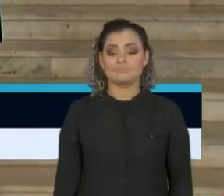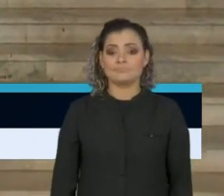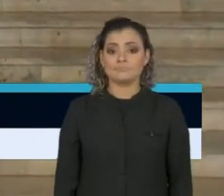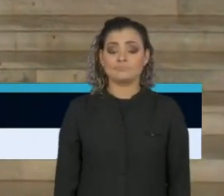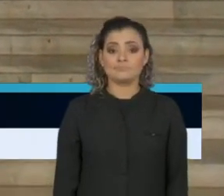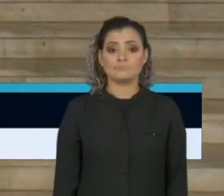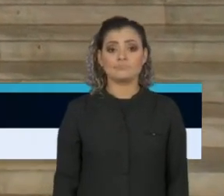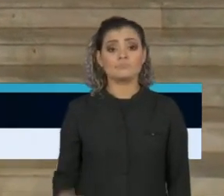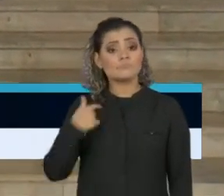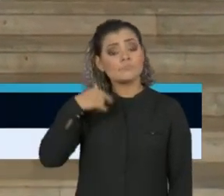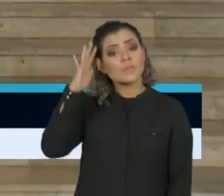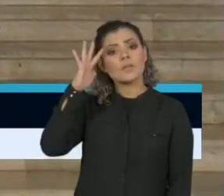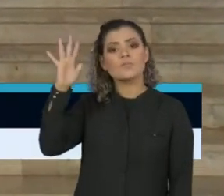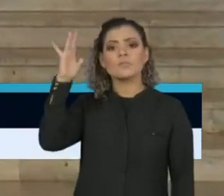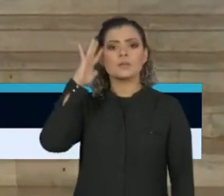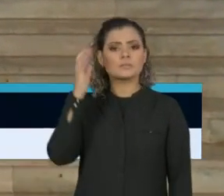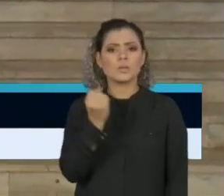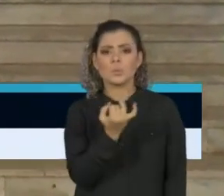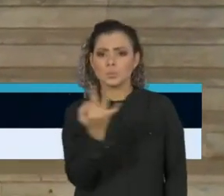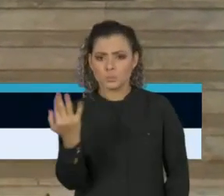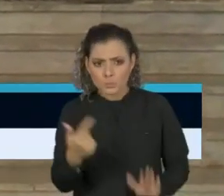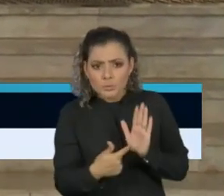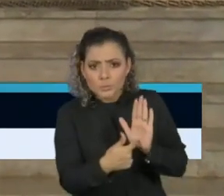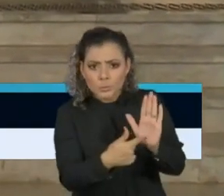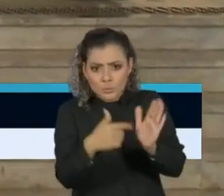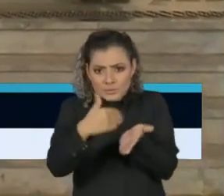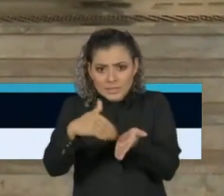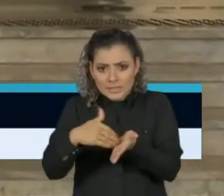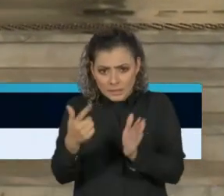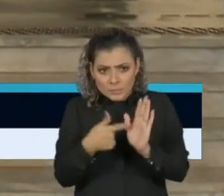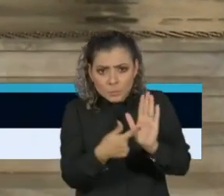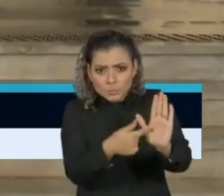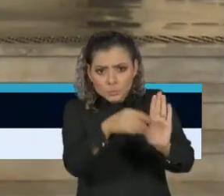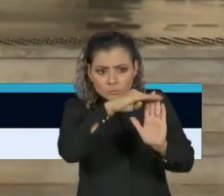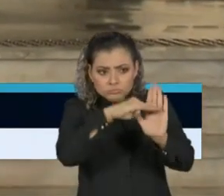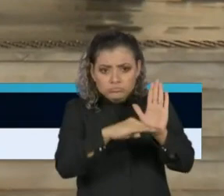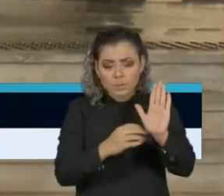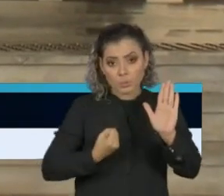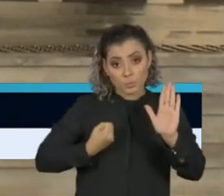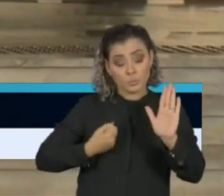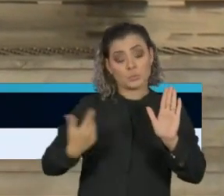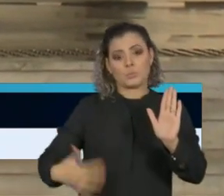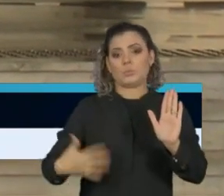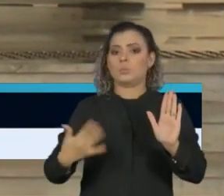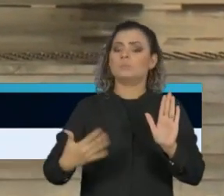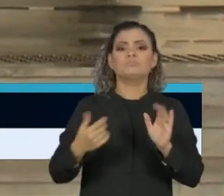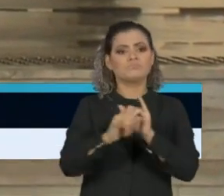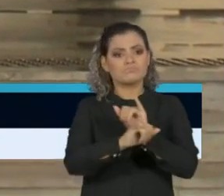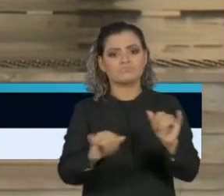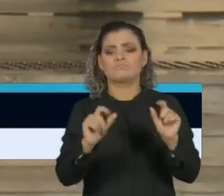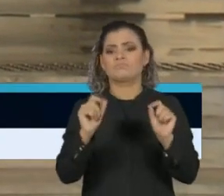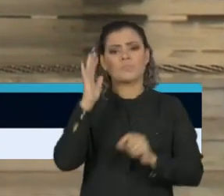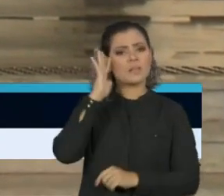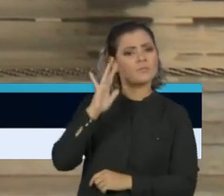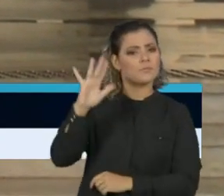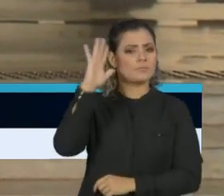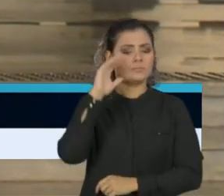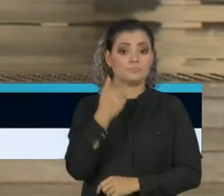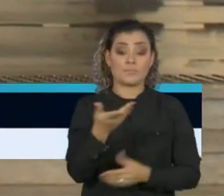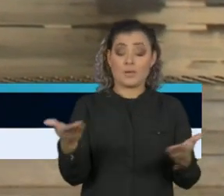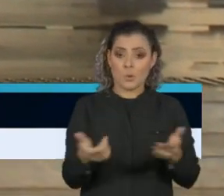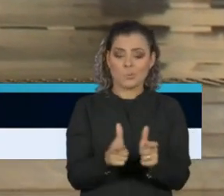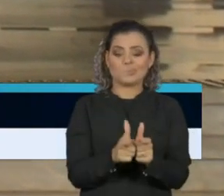Uma reflexão sobre os números apresentados pelo secretário. Nós estamos vendo que há um aumento